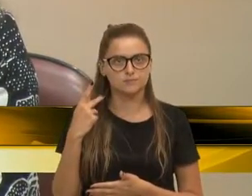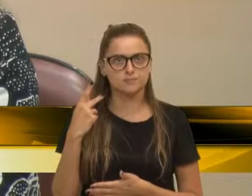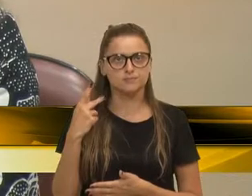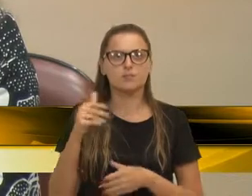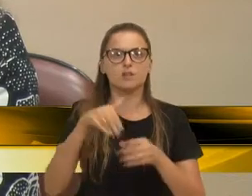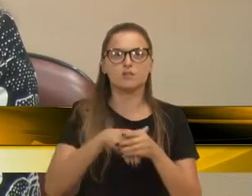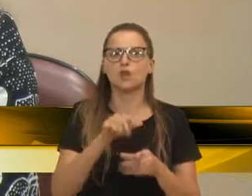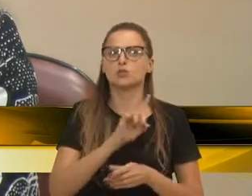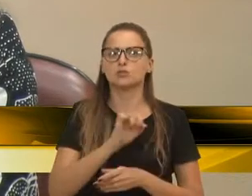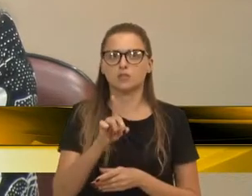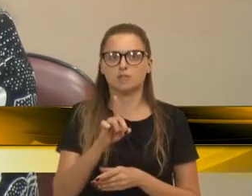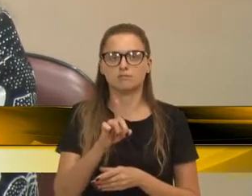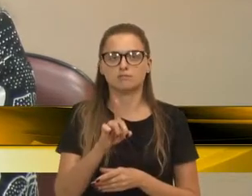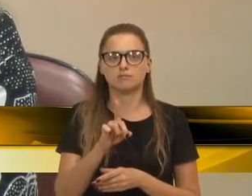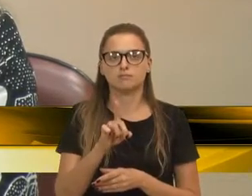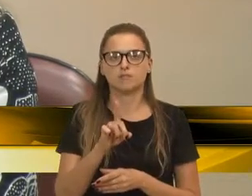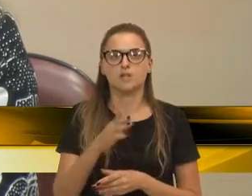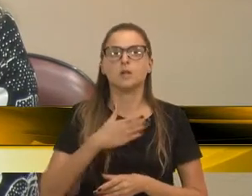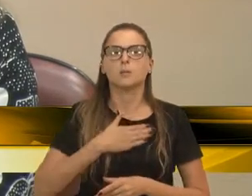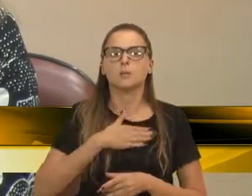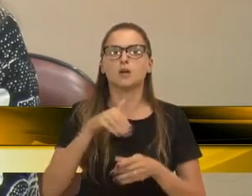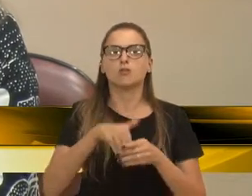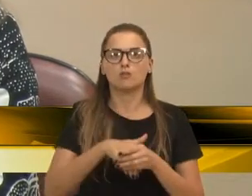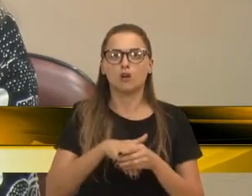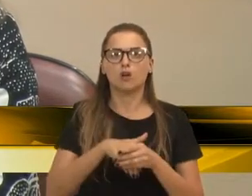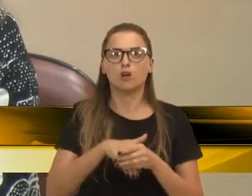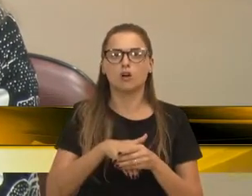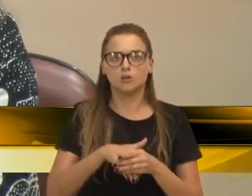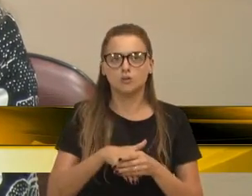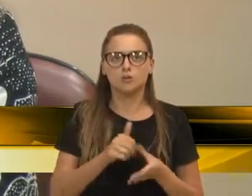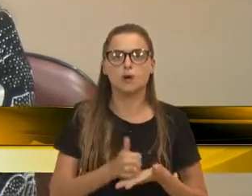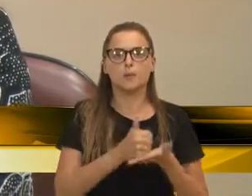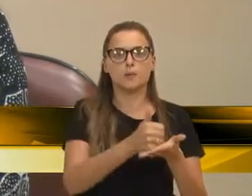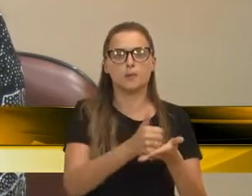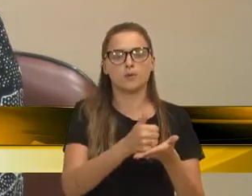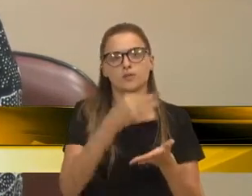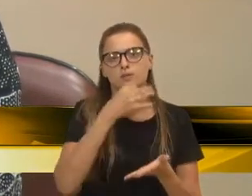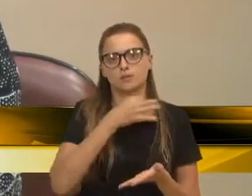voto não. Meu voto é pró-Caxias.